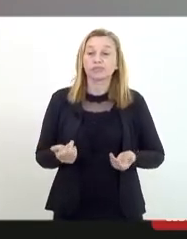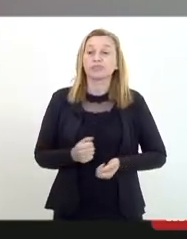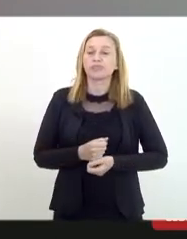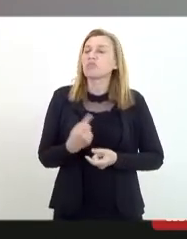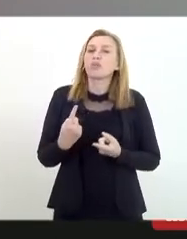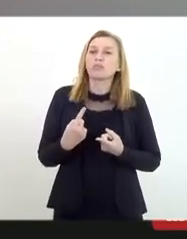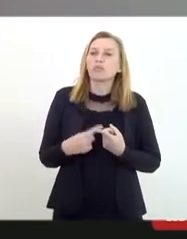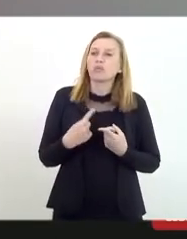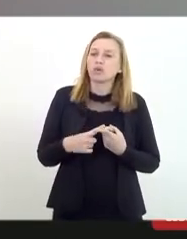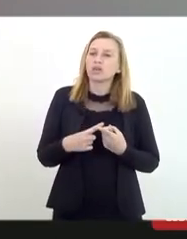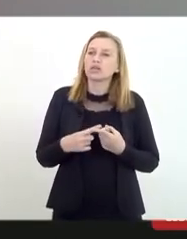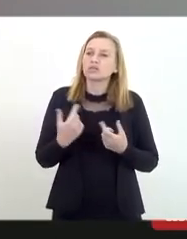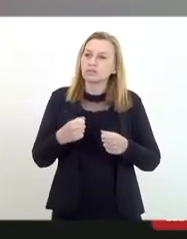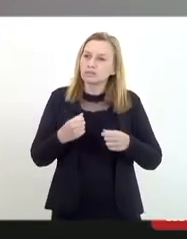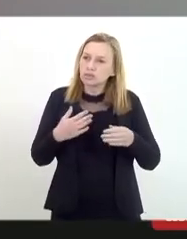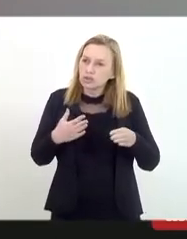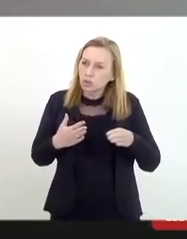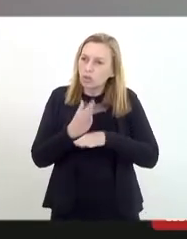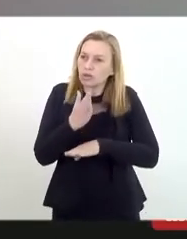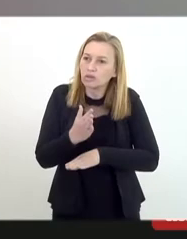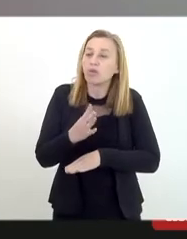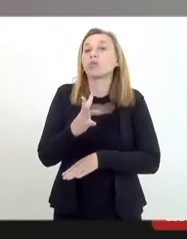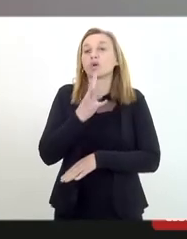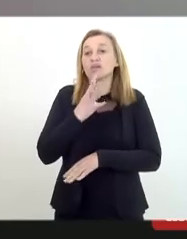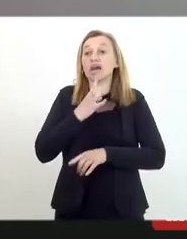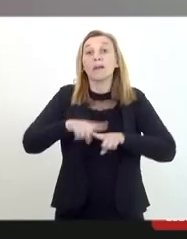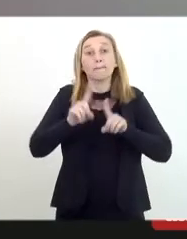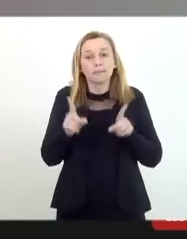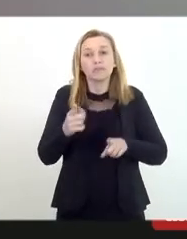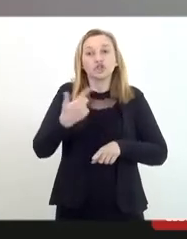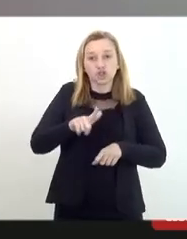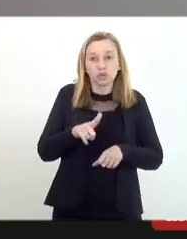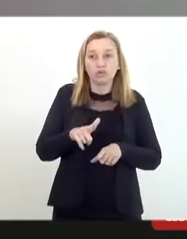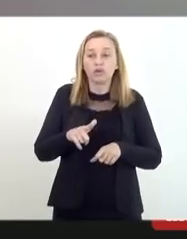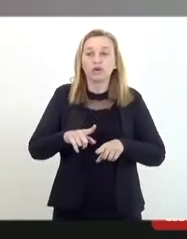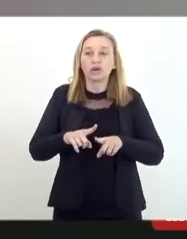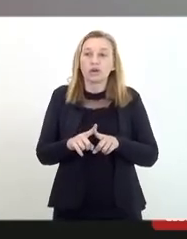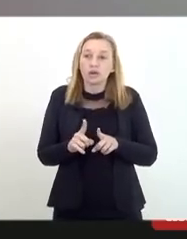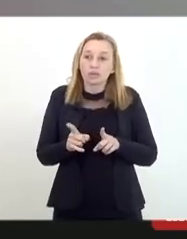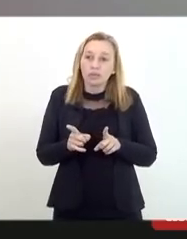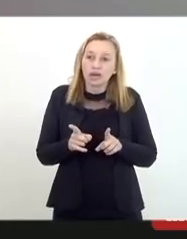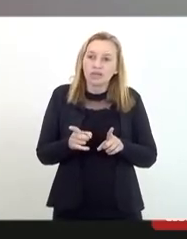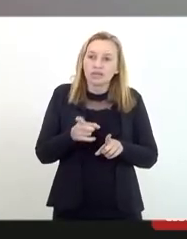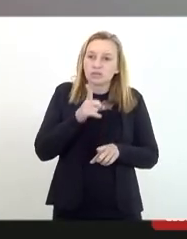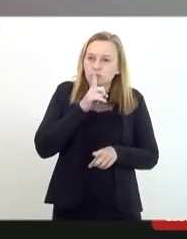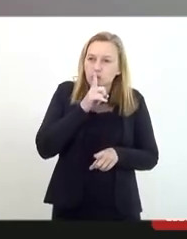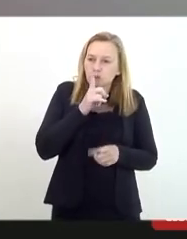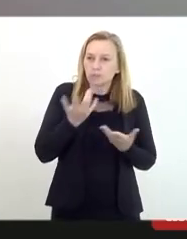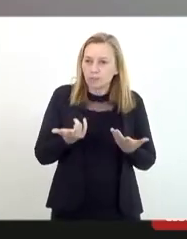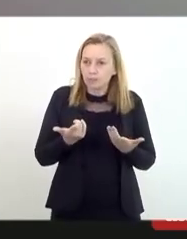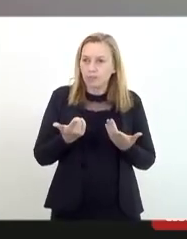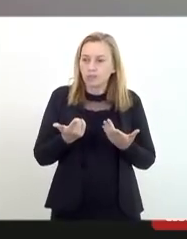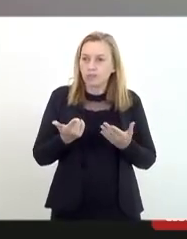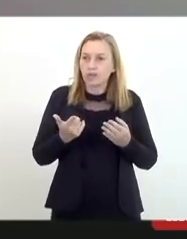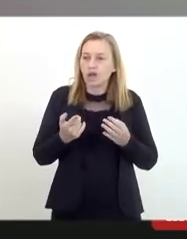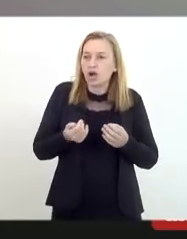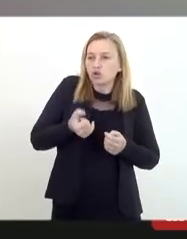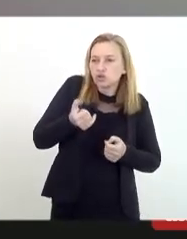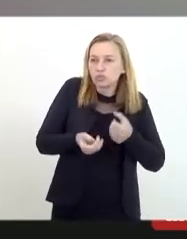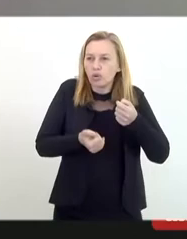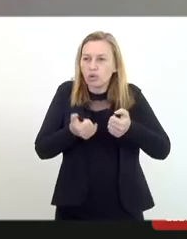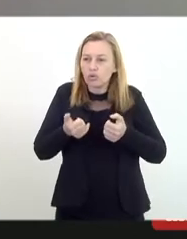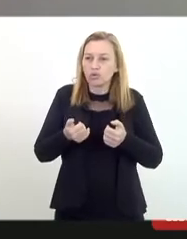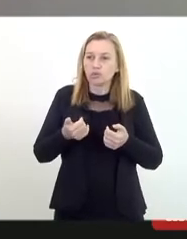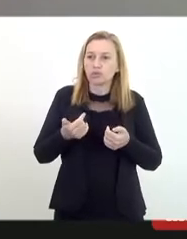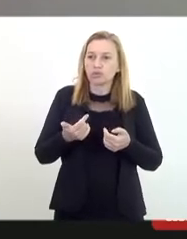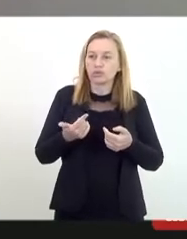isso vem sendo rompido, vamos reconhecer, mais uma vez, essa invisibilidade, esse silenciamento, ele vem sendo rompido aos poucos, eu